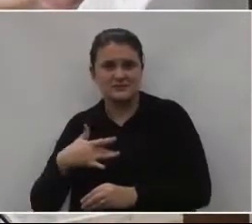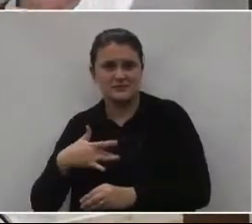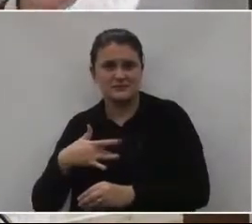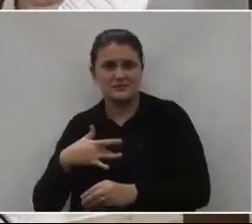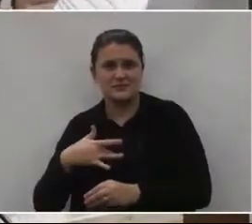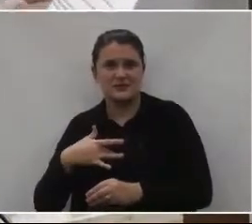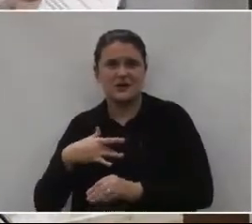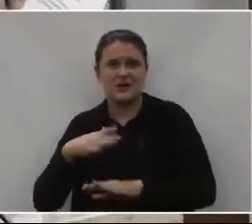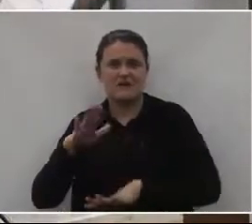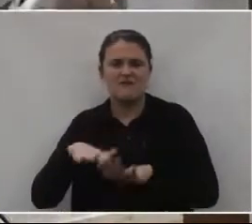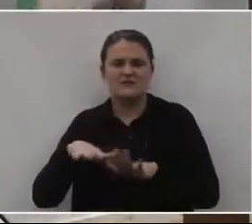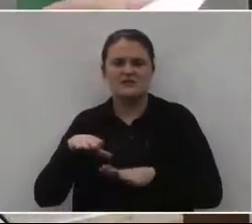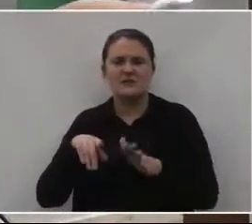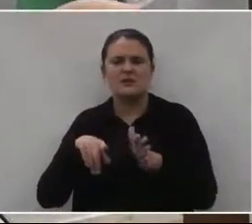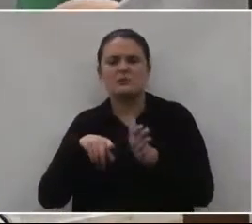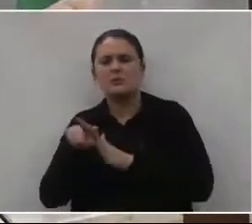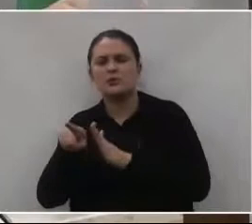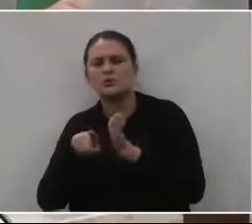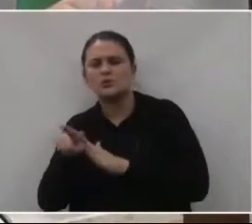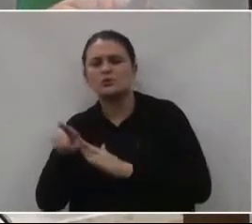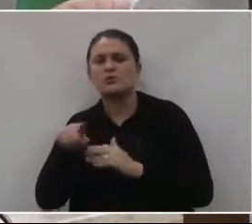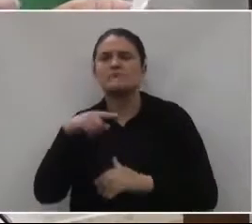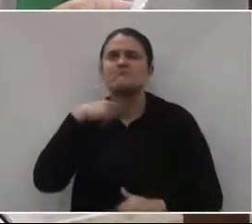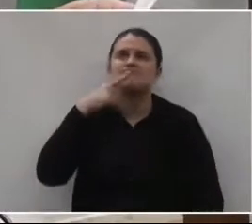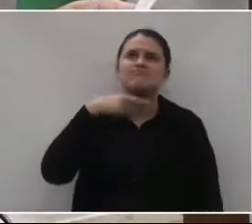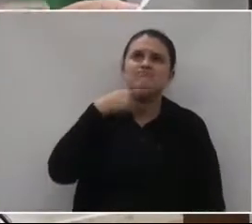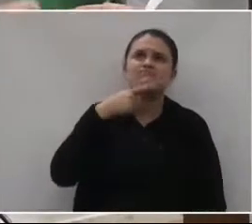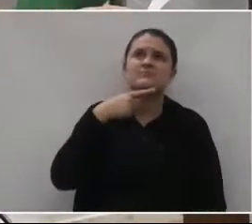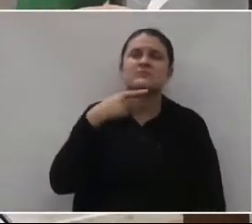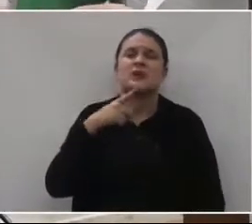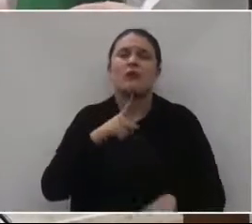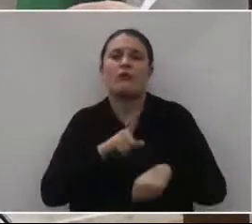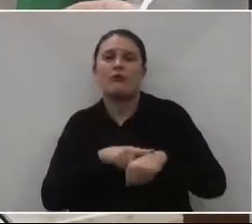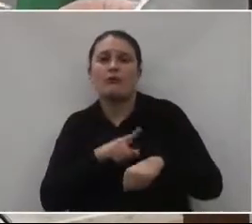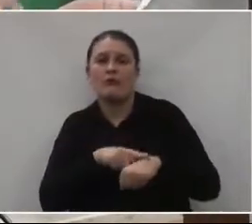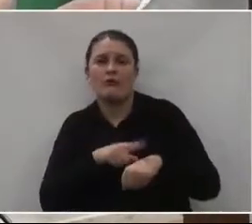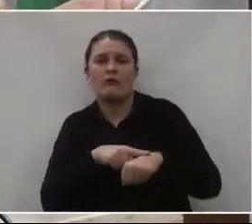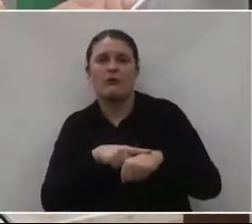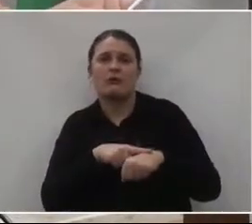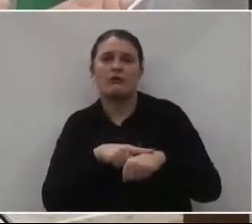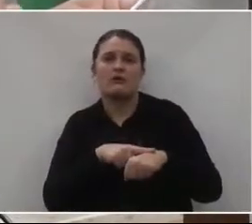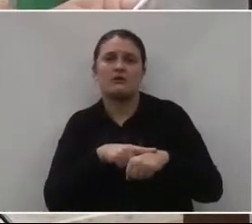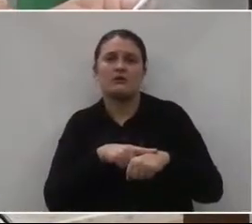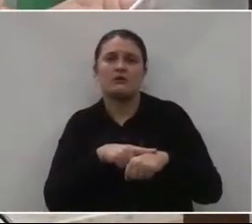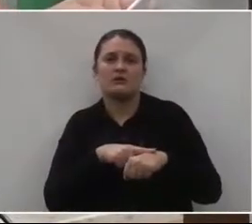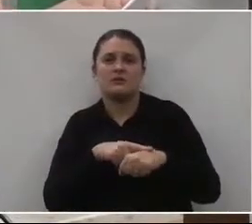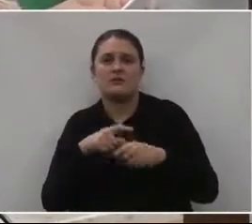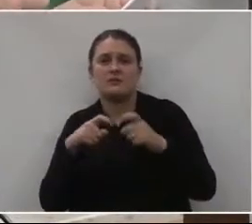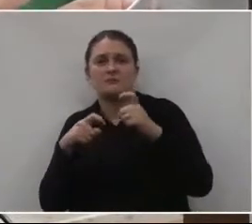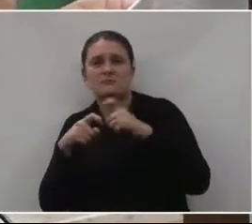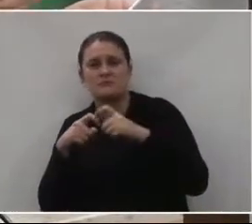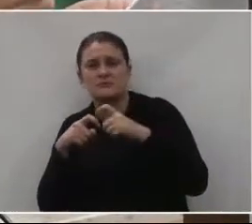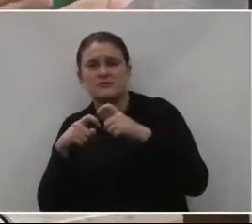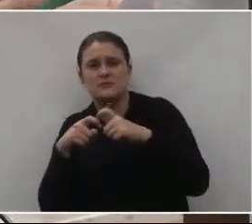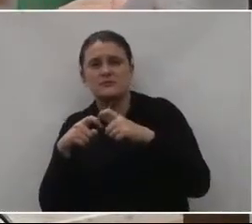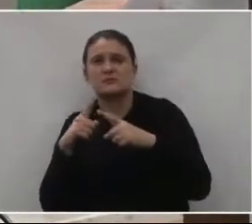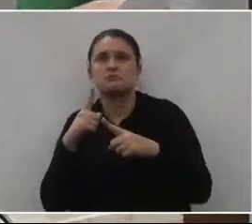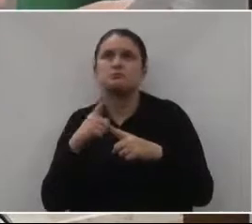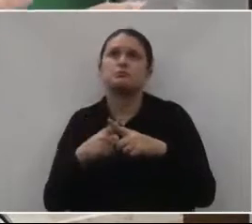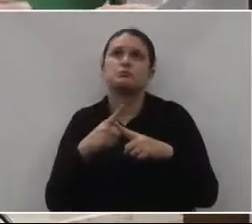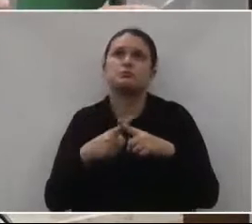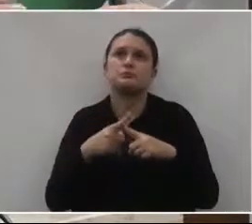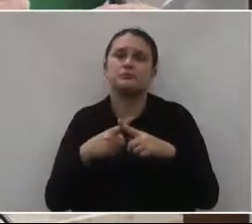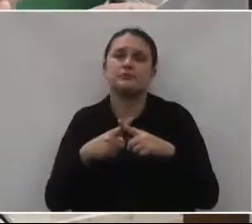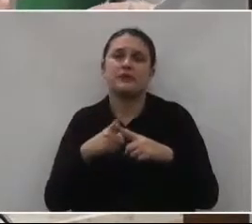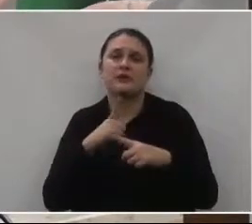ela faz algumas indagações a respeito de horário, de horário de atendimento, ou por que que